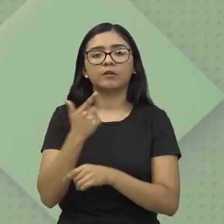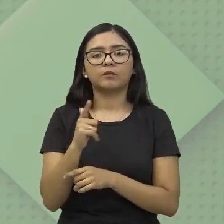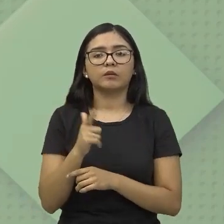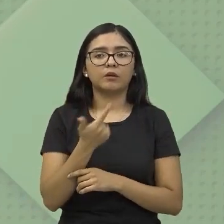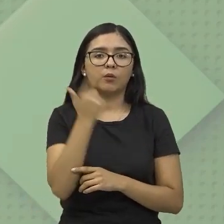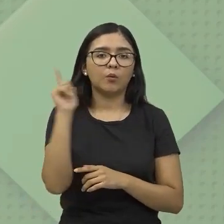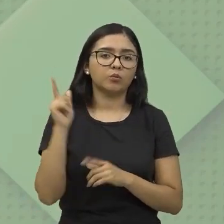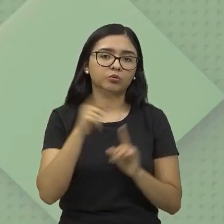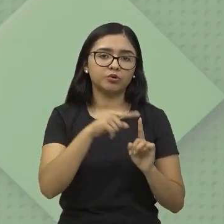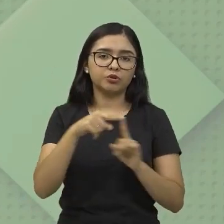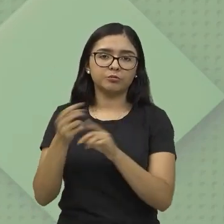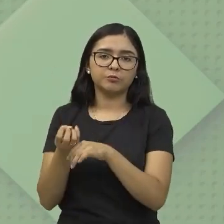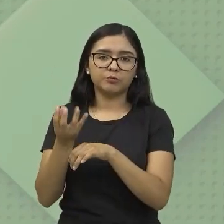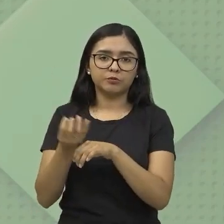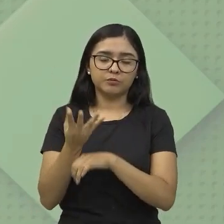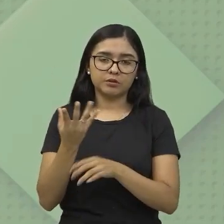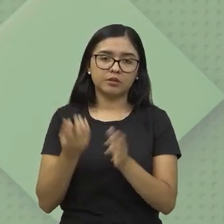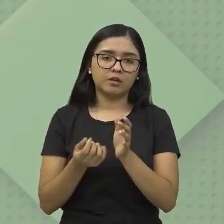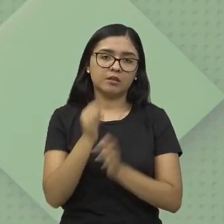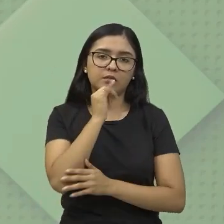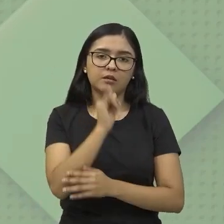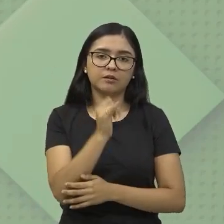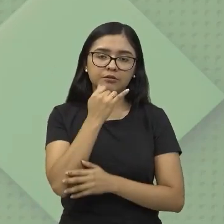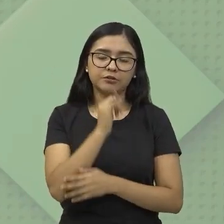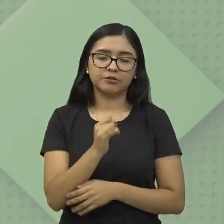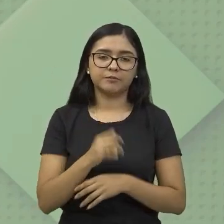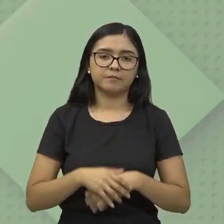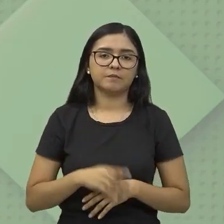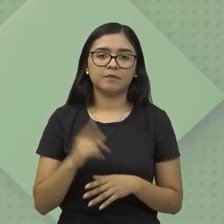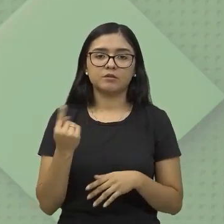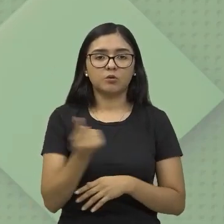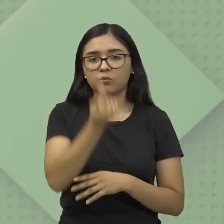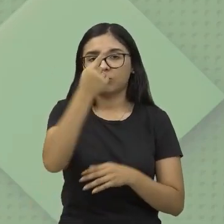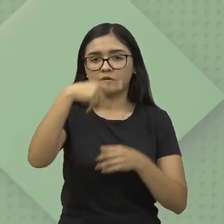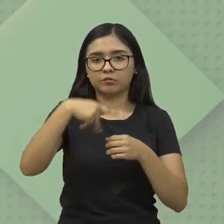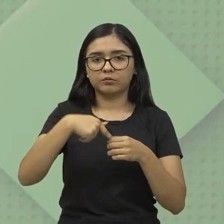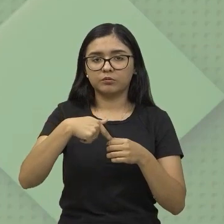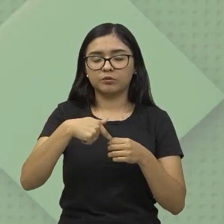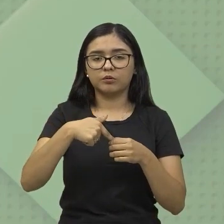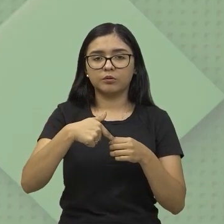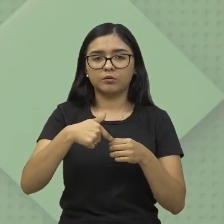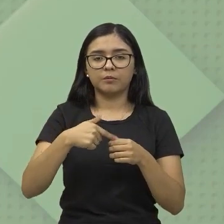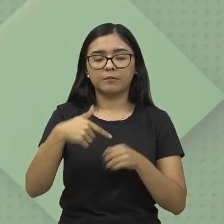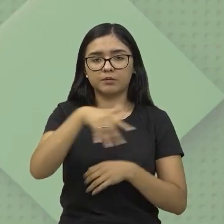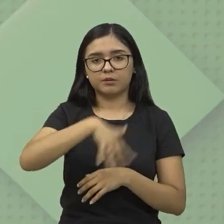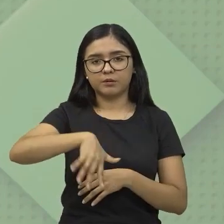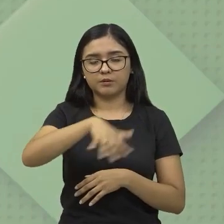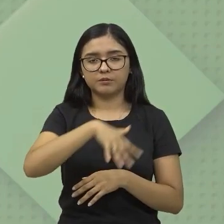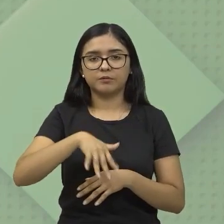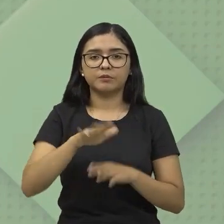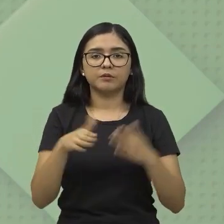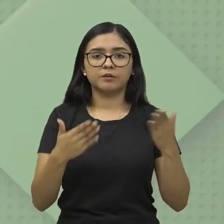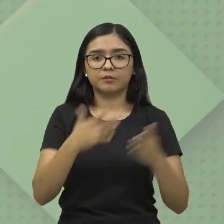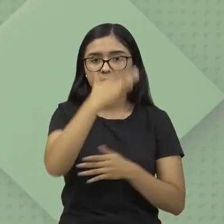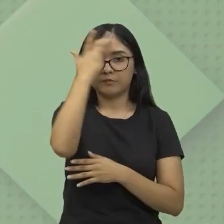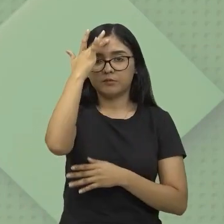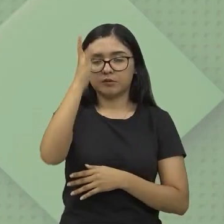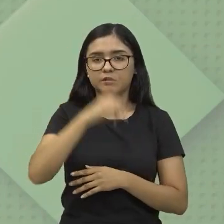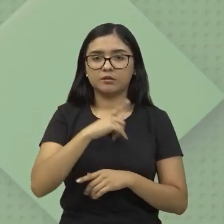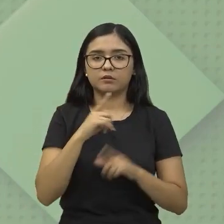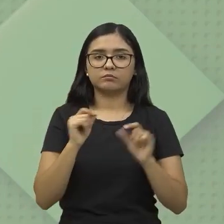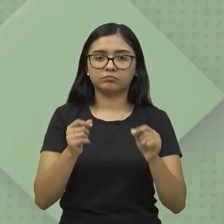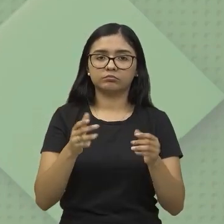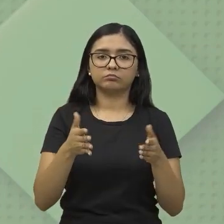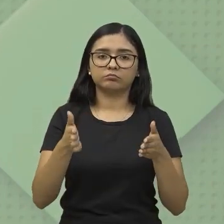outras formas, né, não existe outra fonte de energia geradora para essas regiões. E aí, as pessoas vão ter, né, um